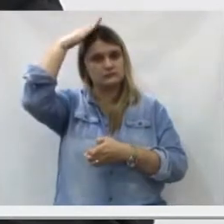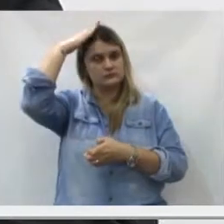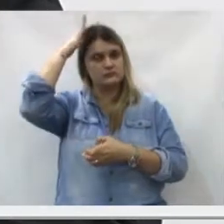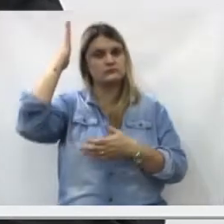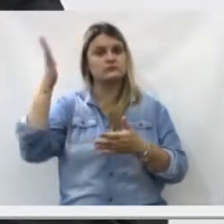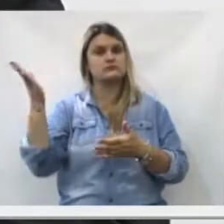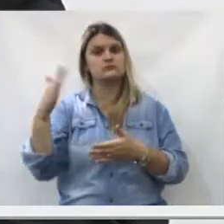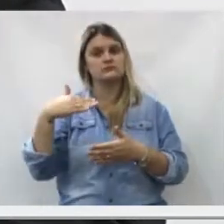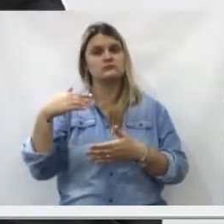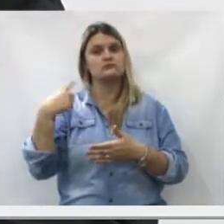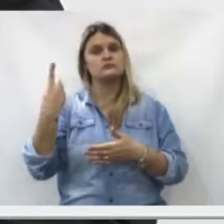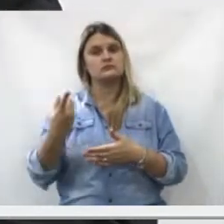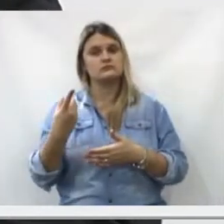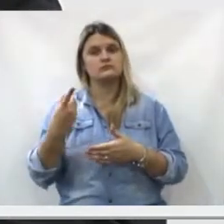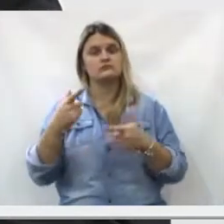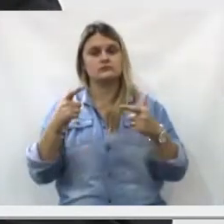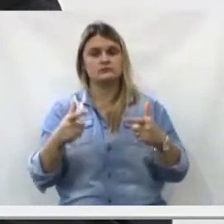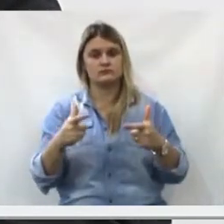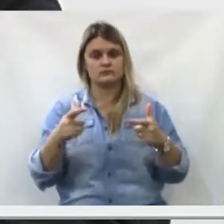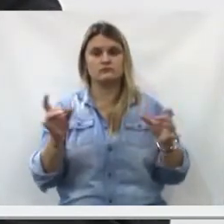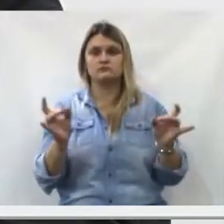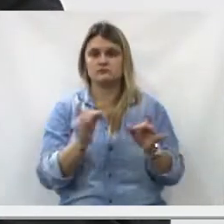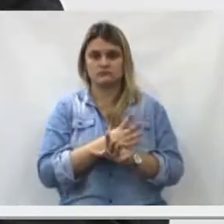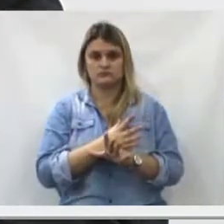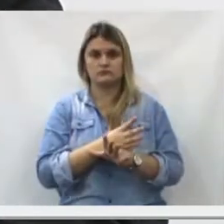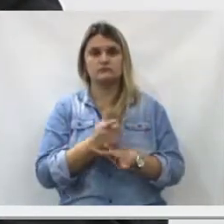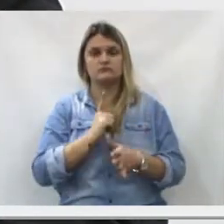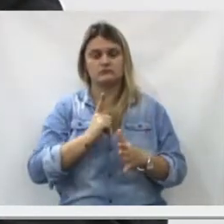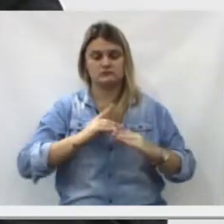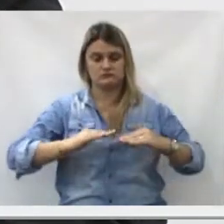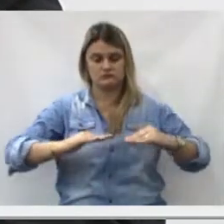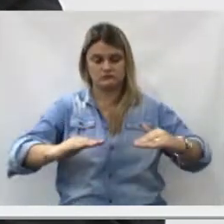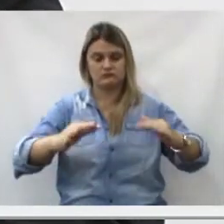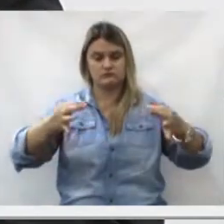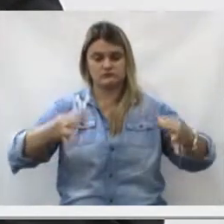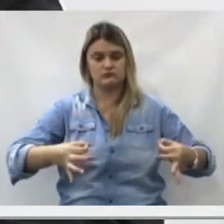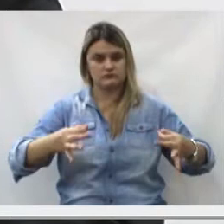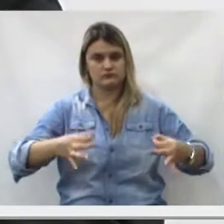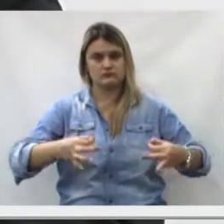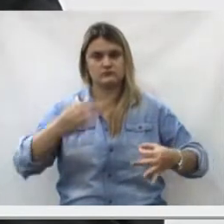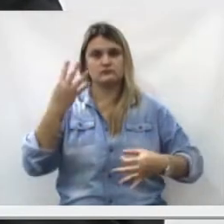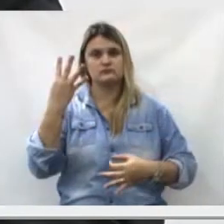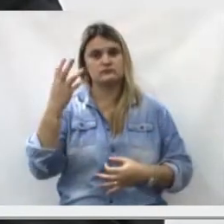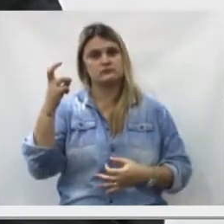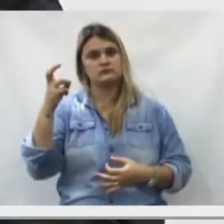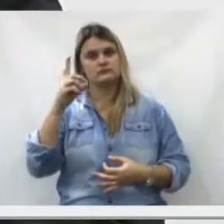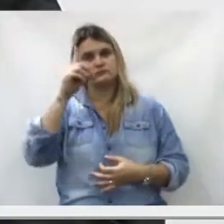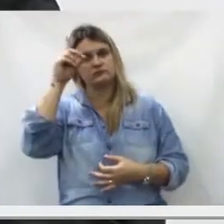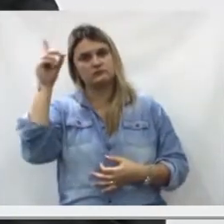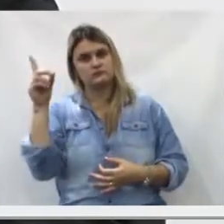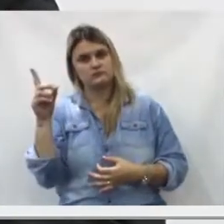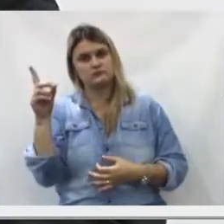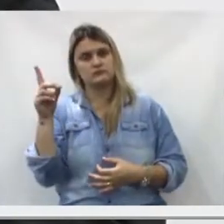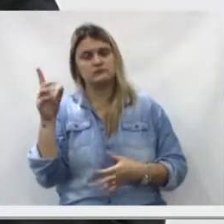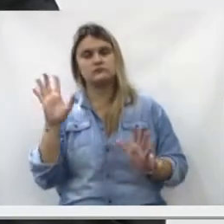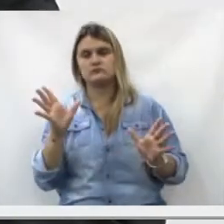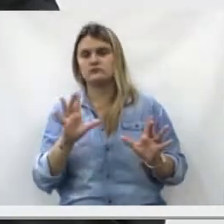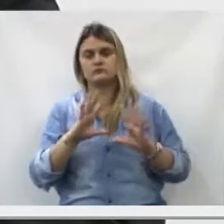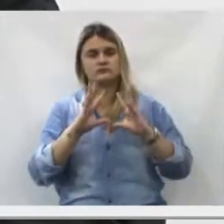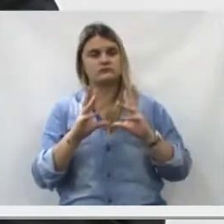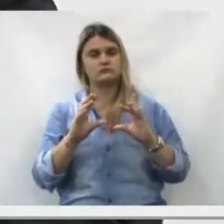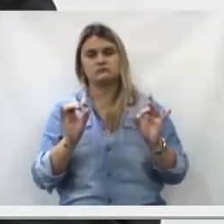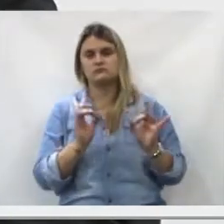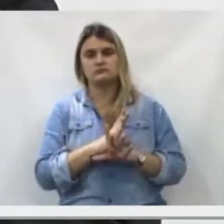mais diversos municípios do Estado do Paraná, vem após a área estar já com a base de concreto,